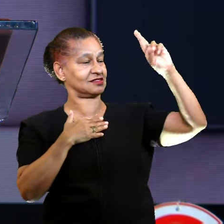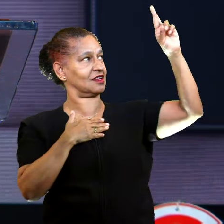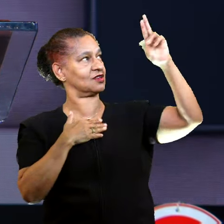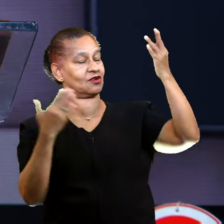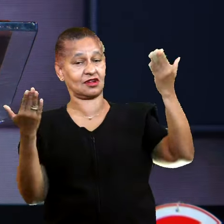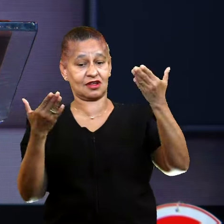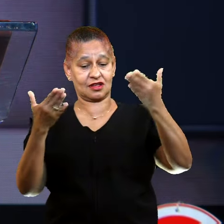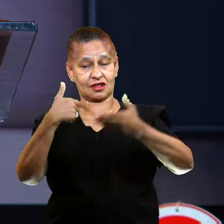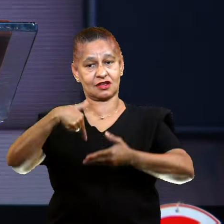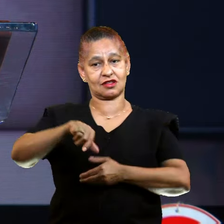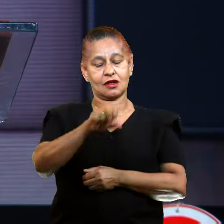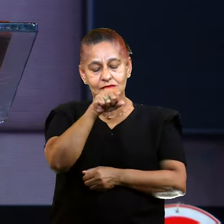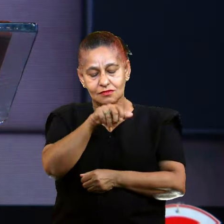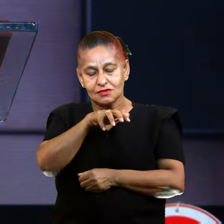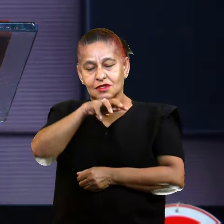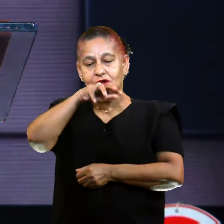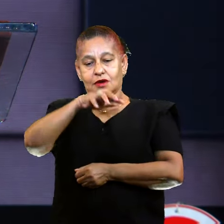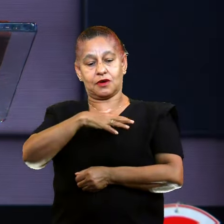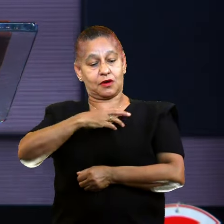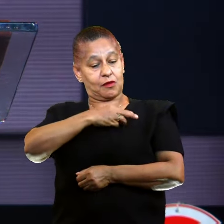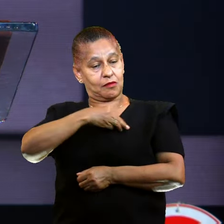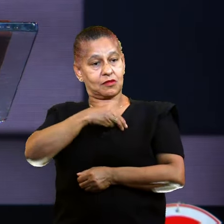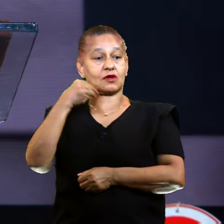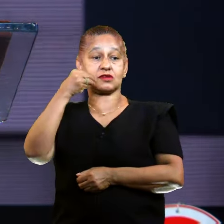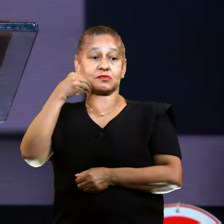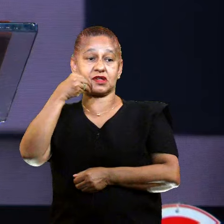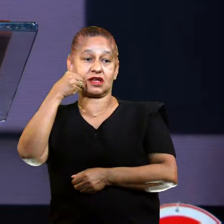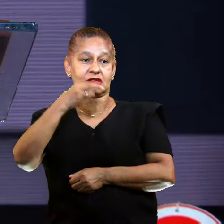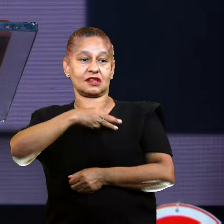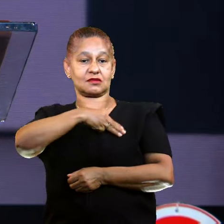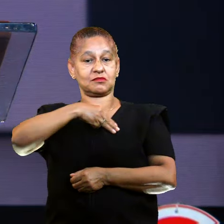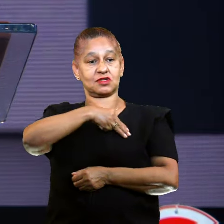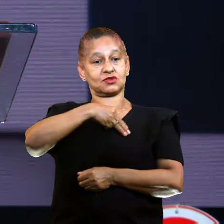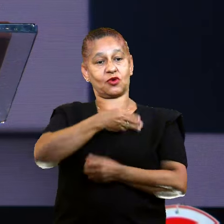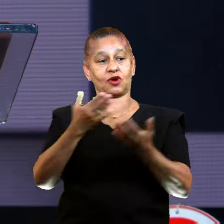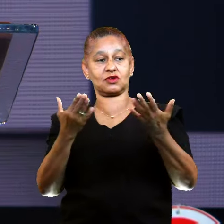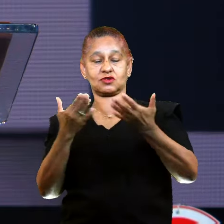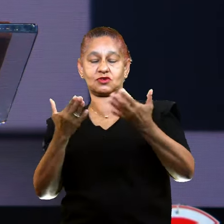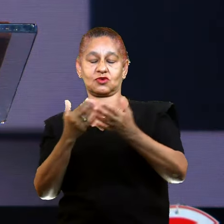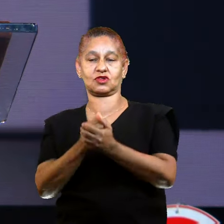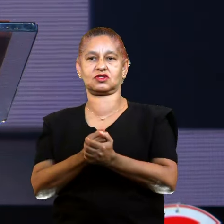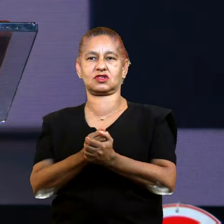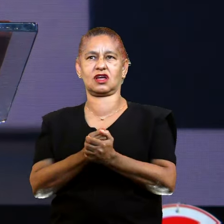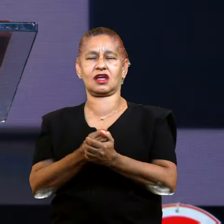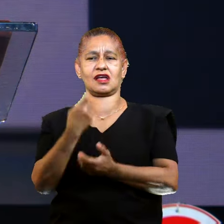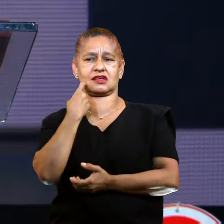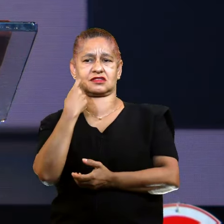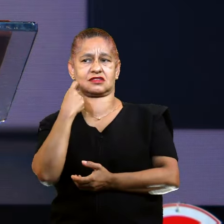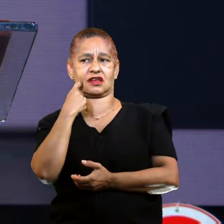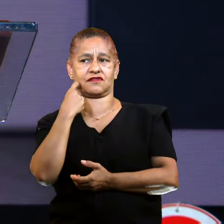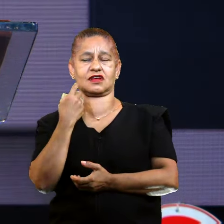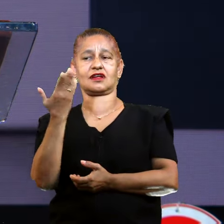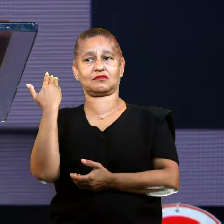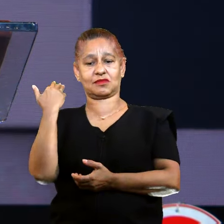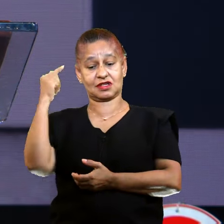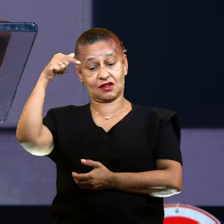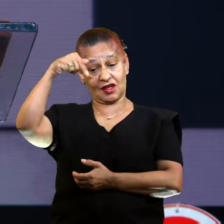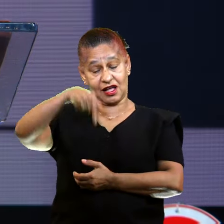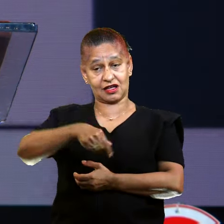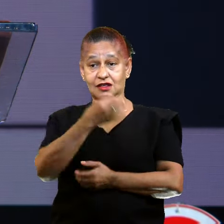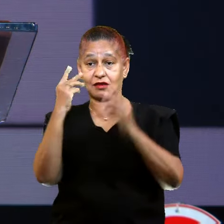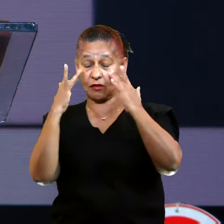estar respirando missões nesses dias. Eu estive aqui na sexta-feira, gente, fiquei